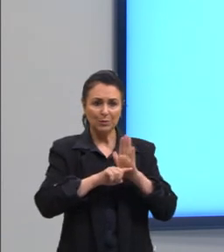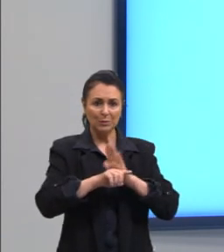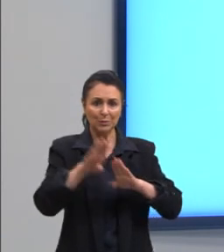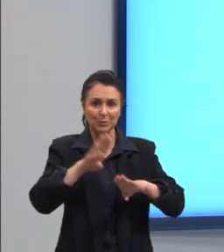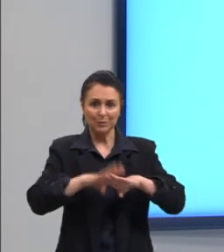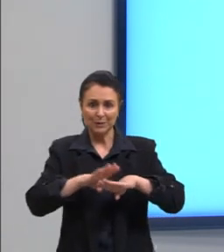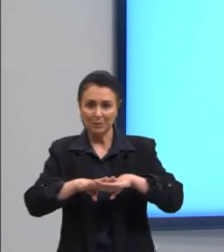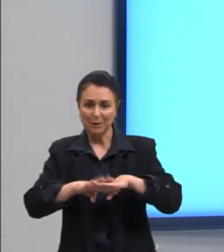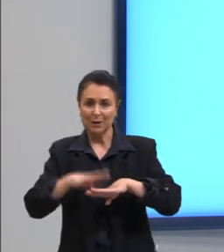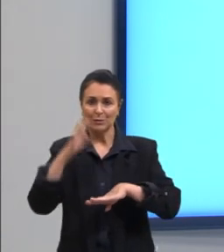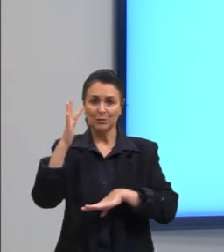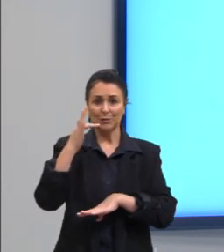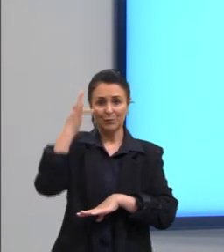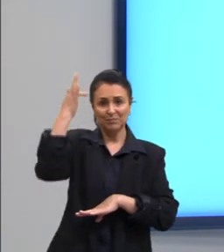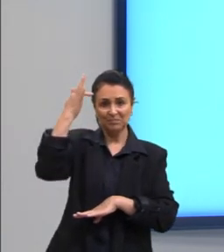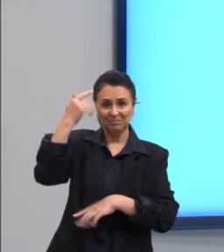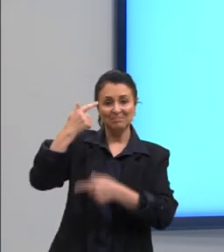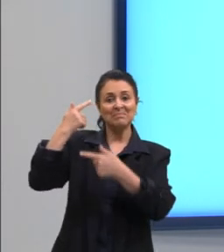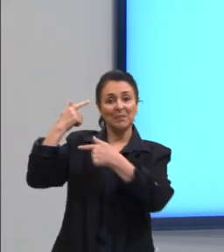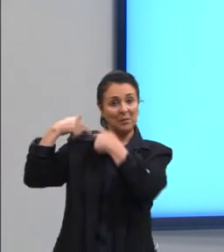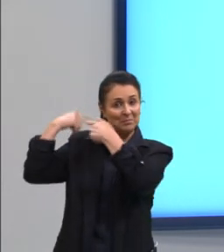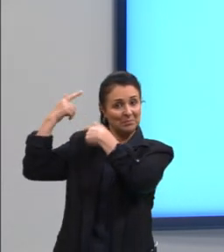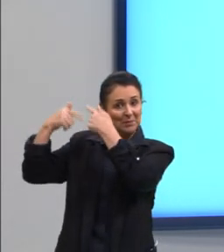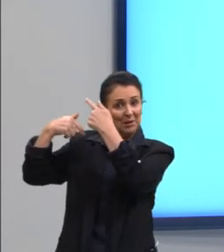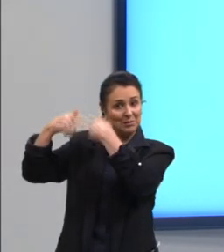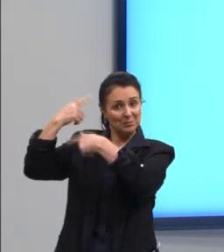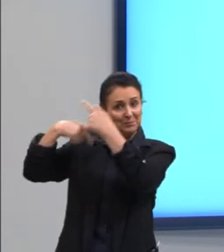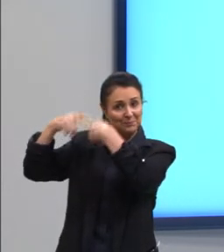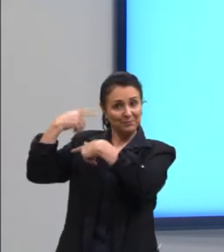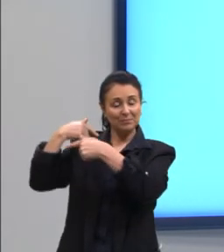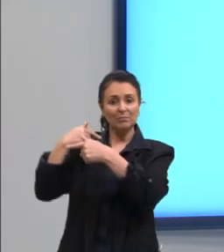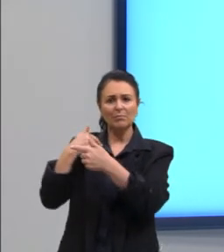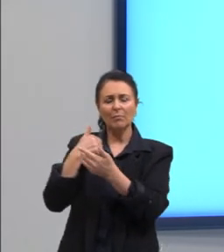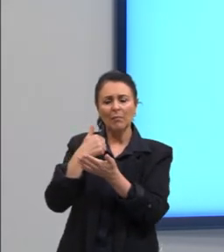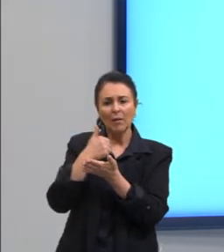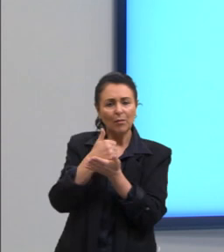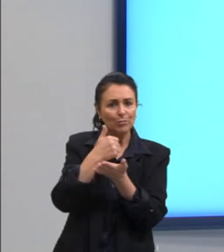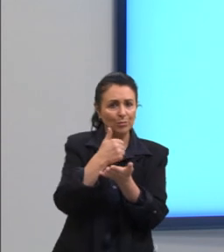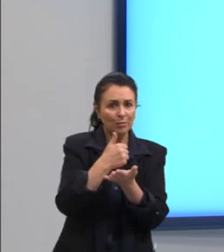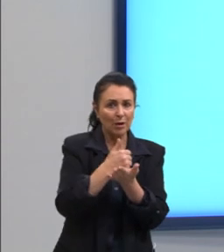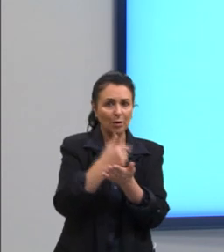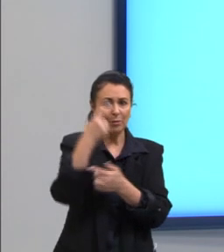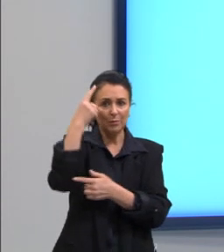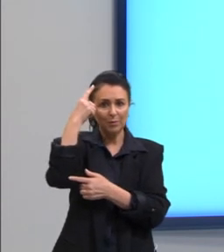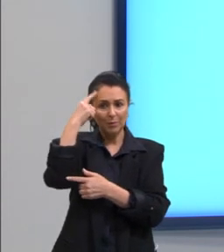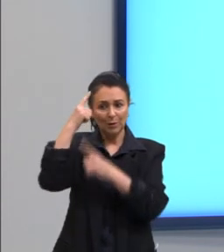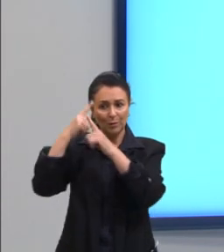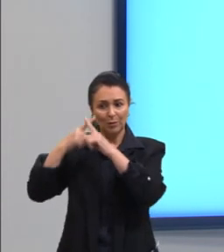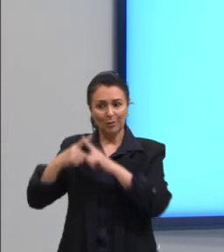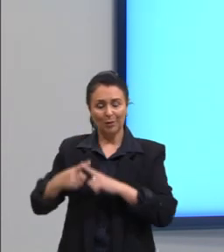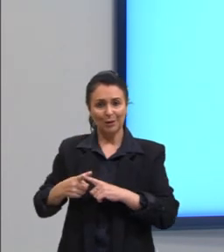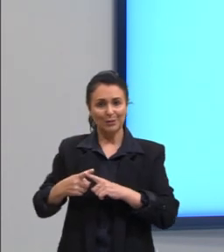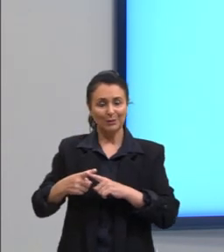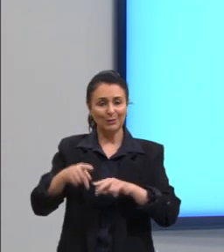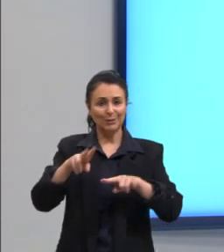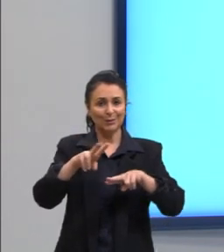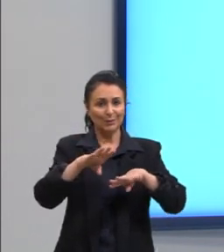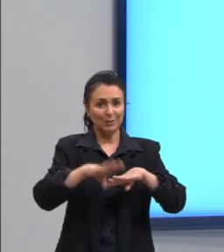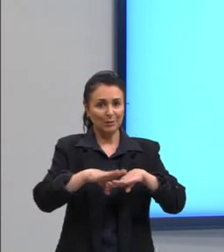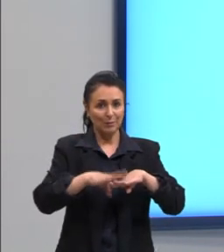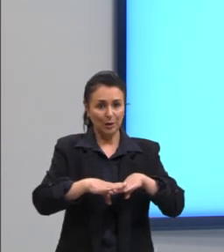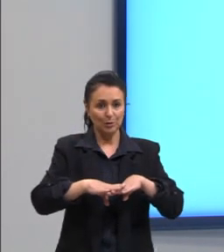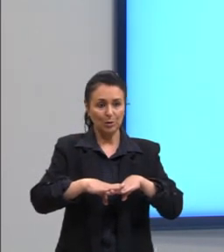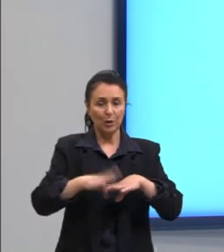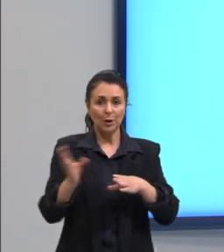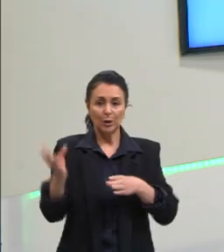clássicos, antigos, claro, que contribuíram, então, para o pensamento lógico-matemático incluindo a questão numérica,